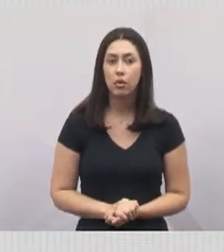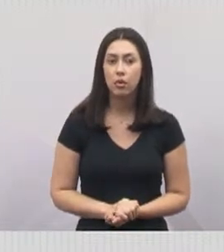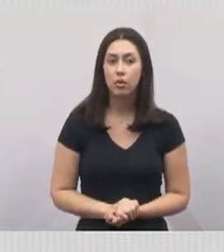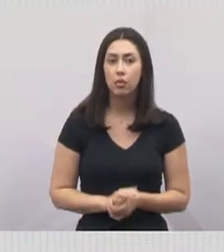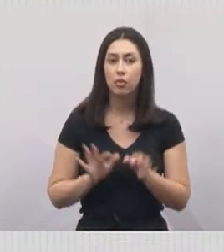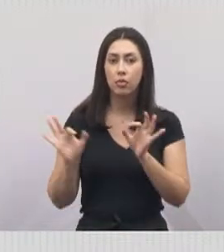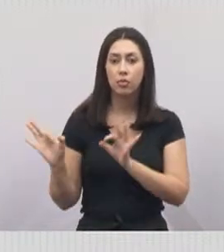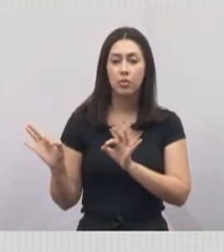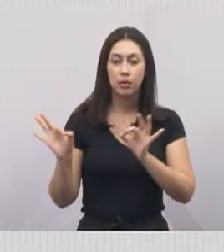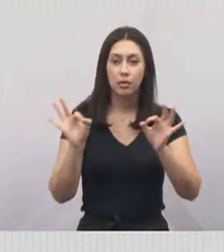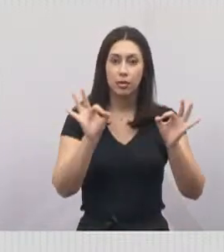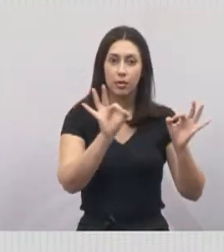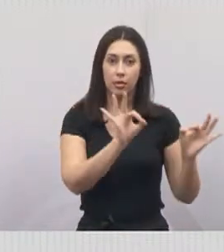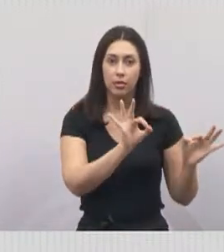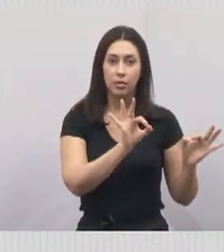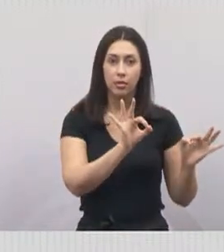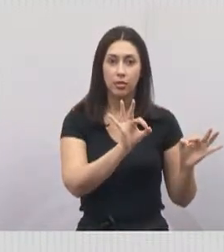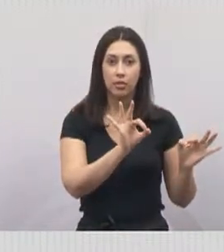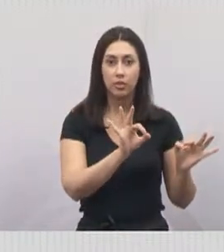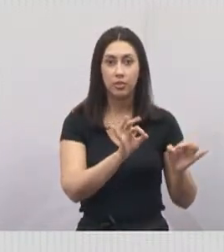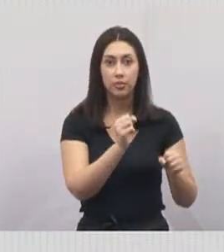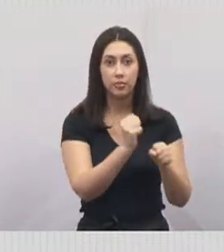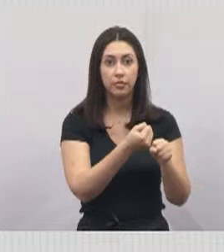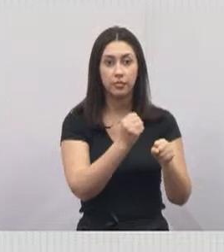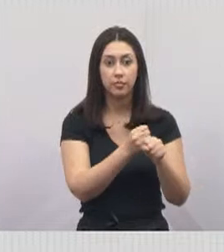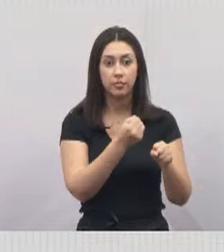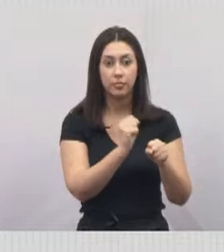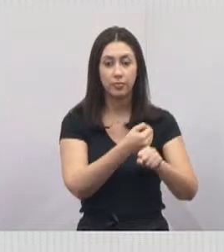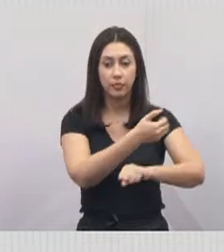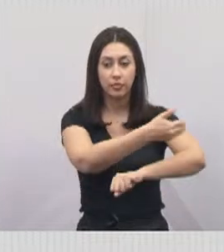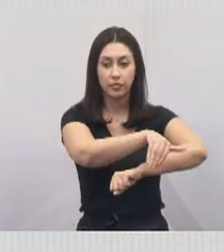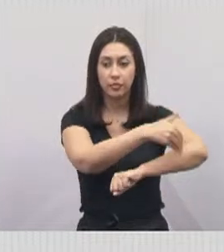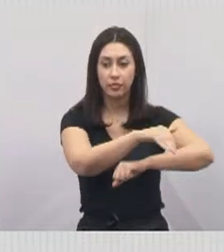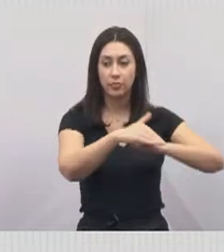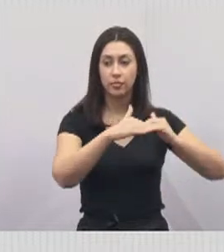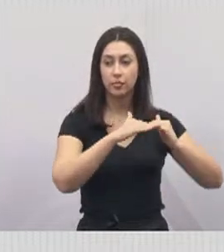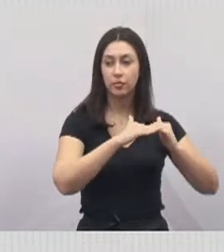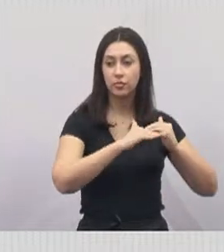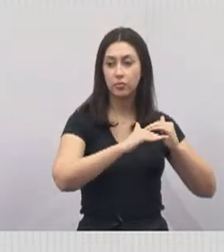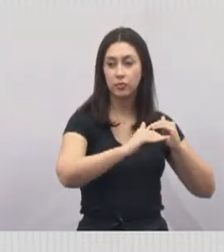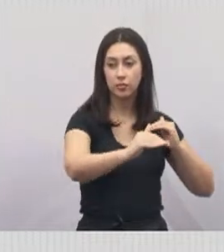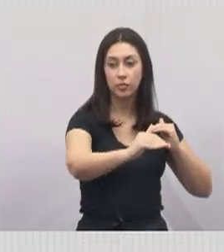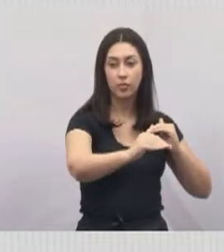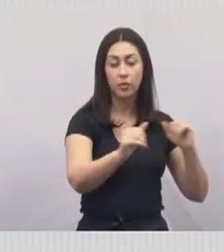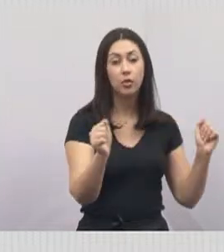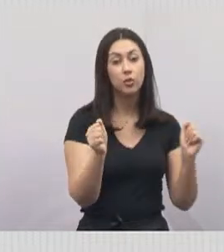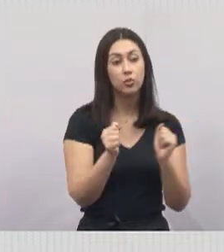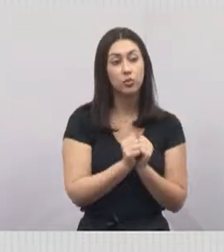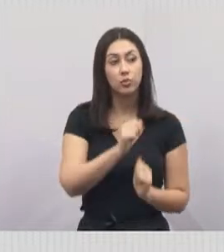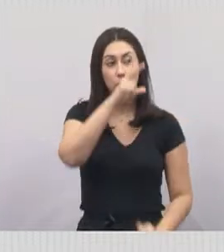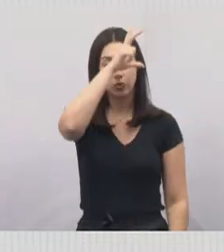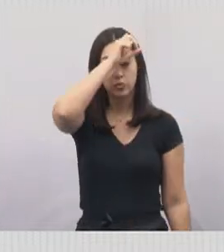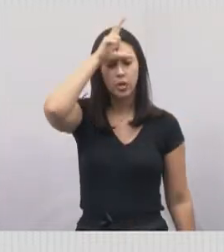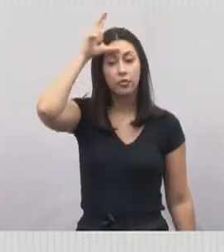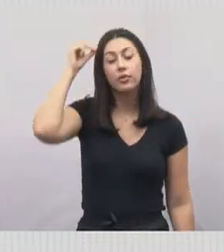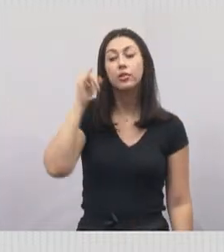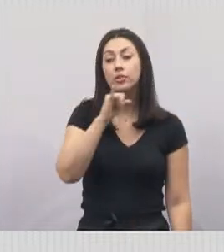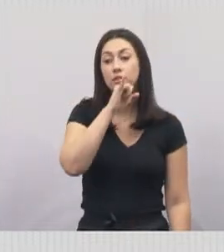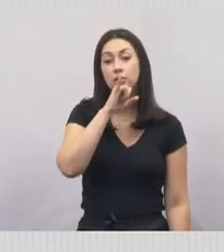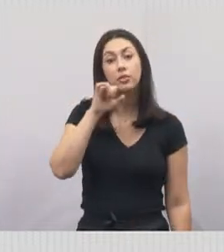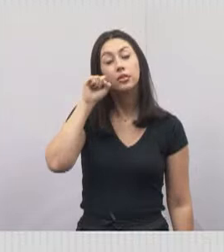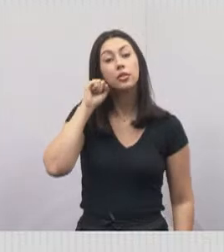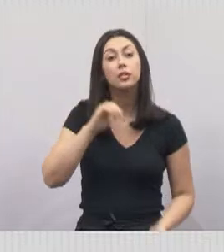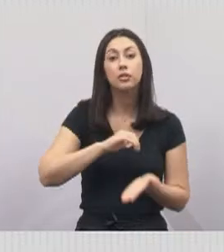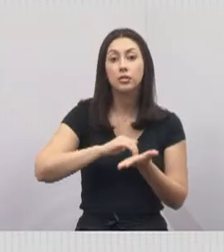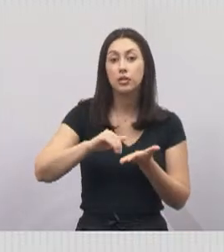acompanhando a pavimentação da extensão da Davilino, junto com o prefeito Isaías Santana, o